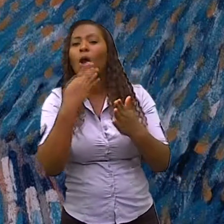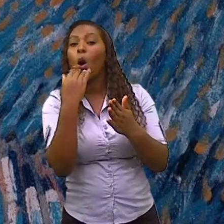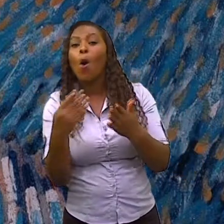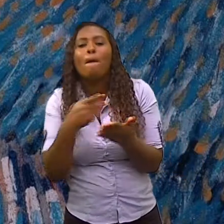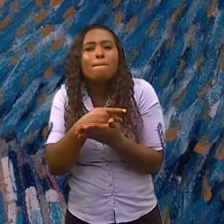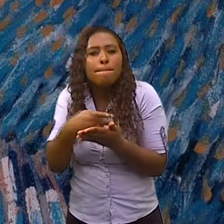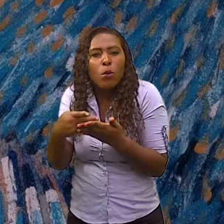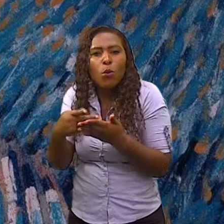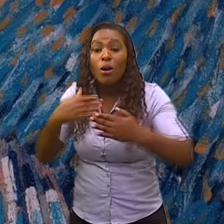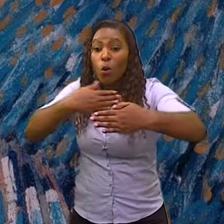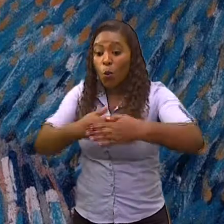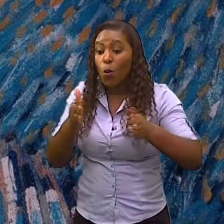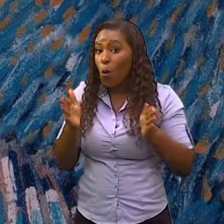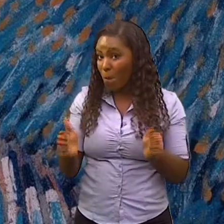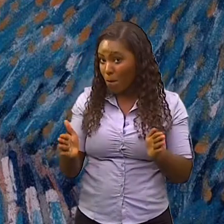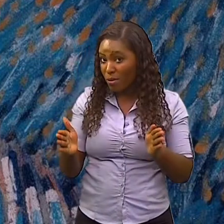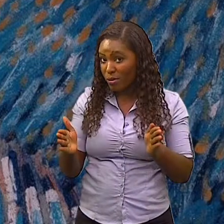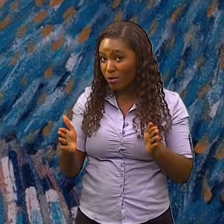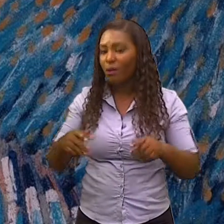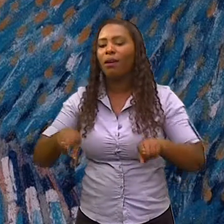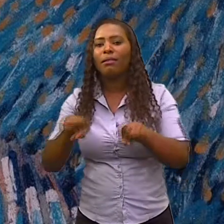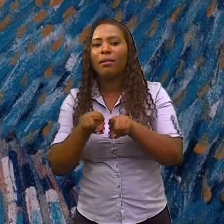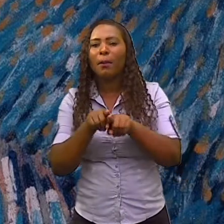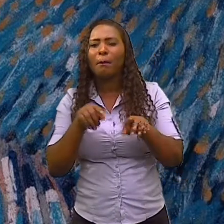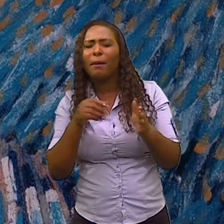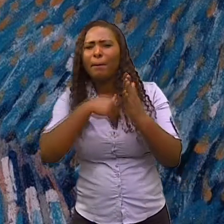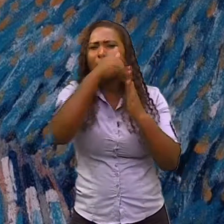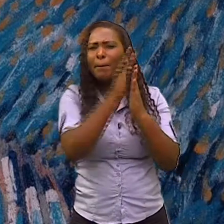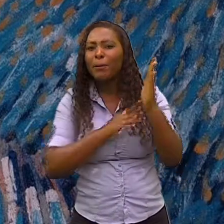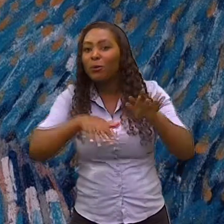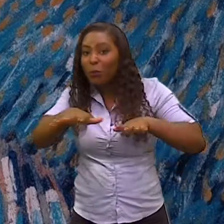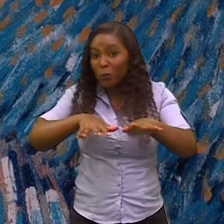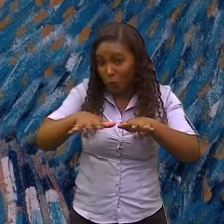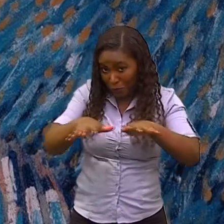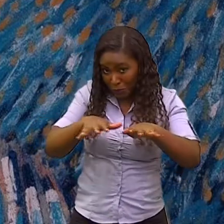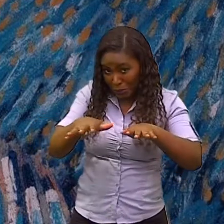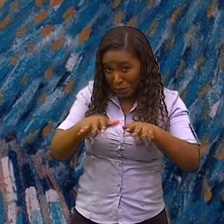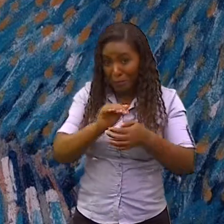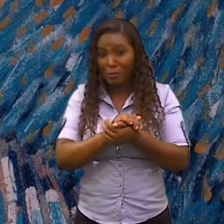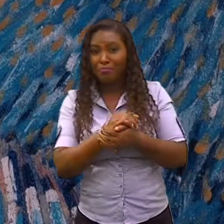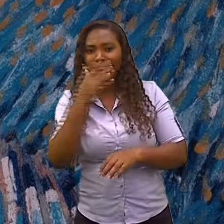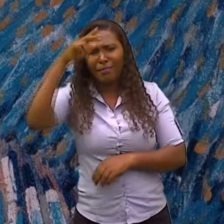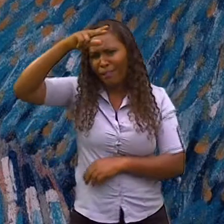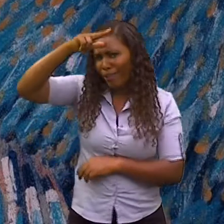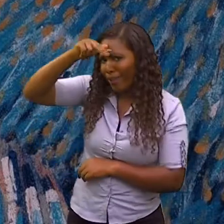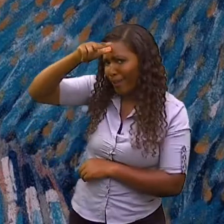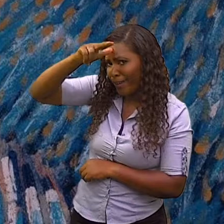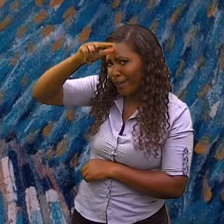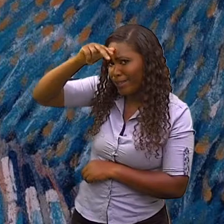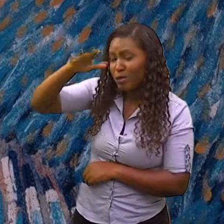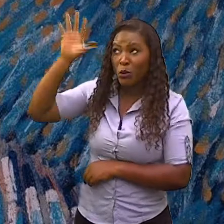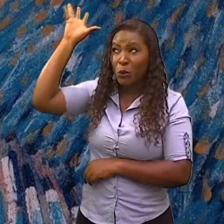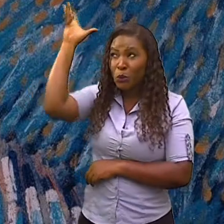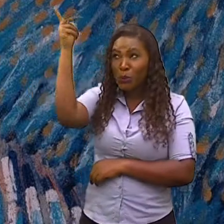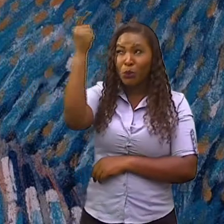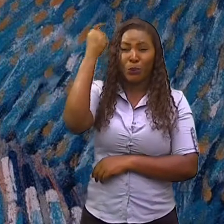cubismo, futurismo, dadaísmo, surrealismo,